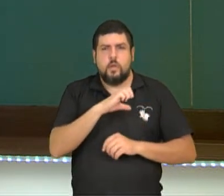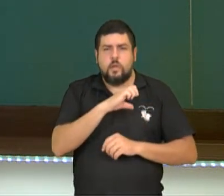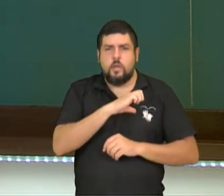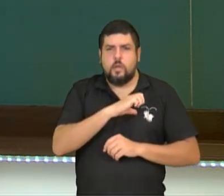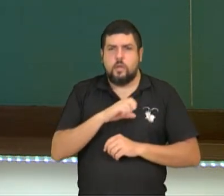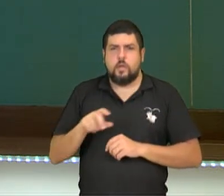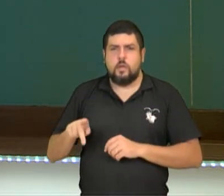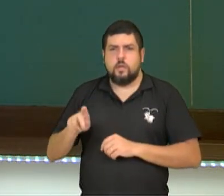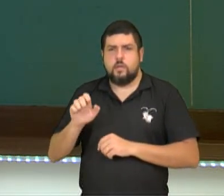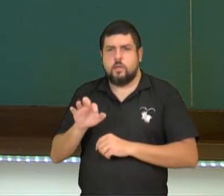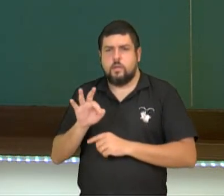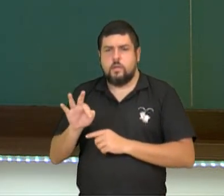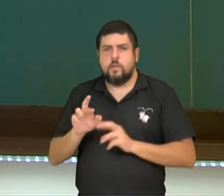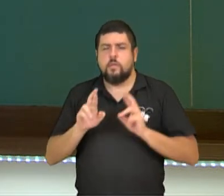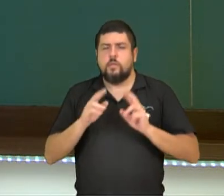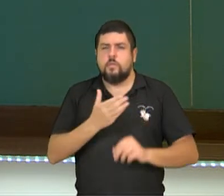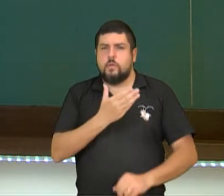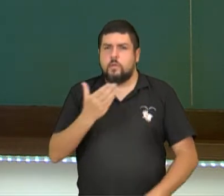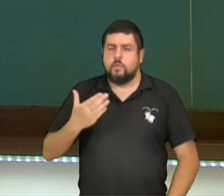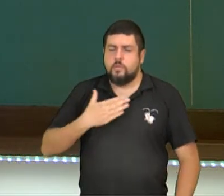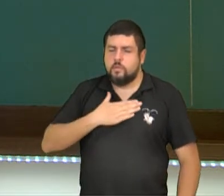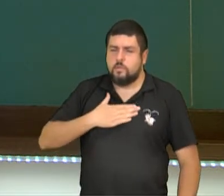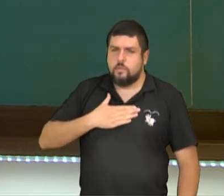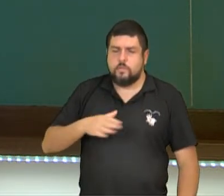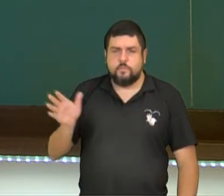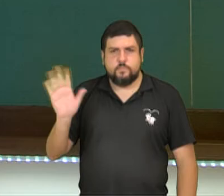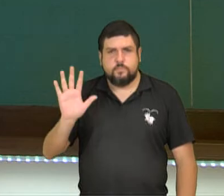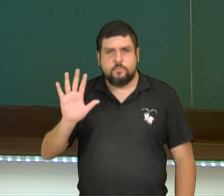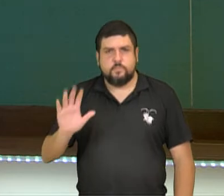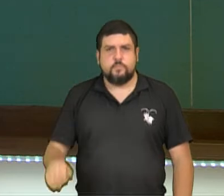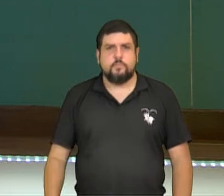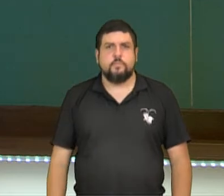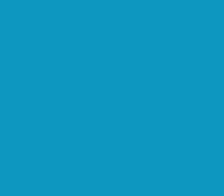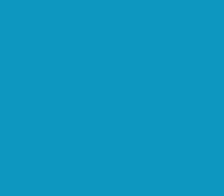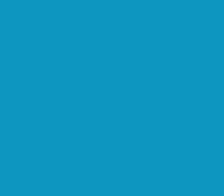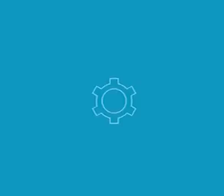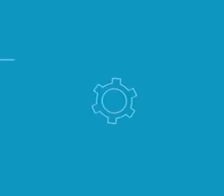kantiana. Espero que vocês tenham gostado. E até breve!